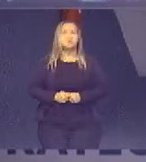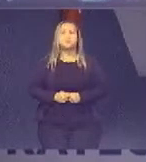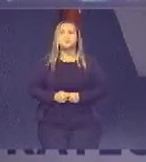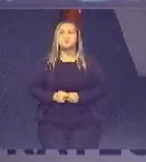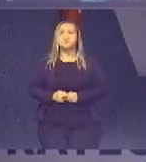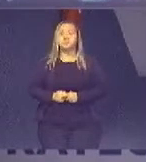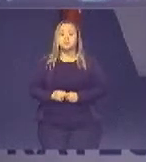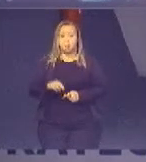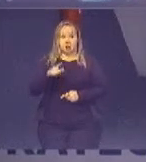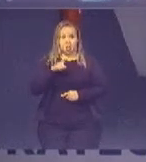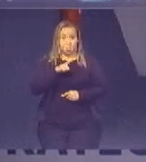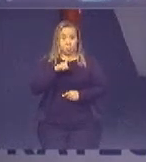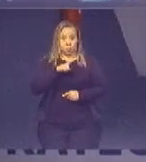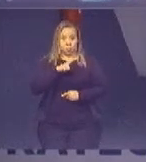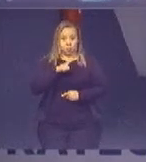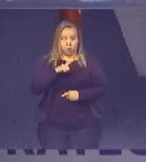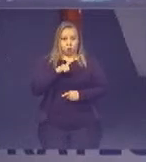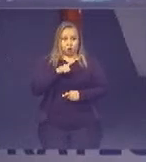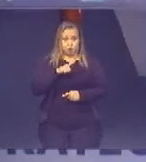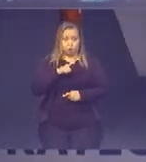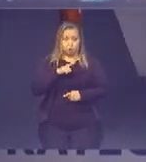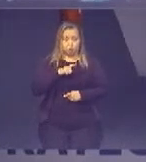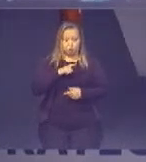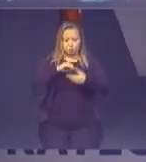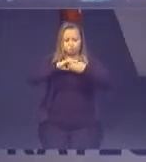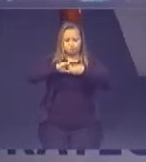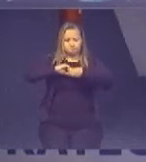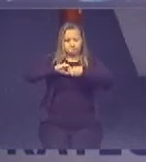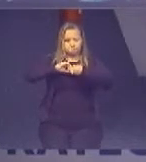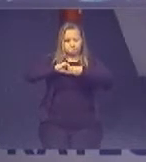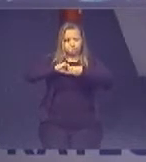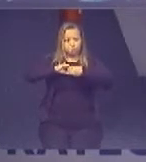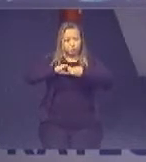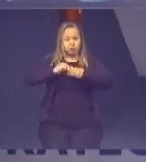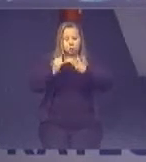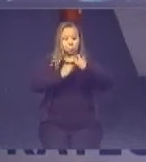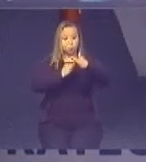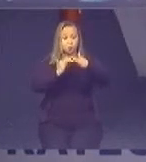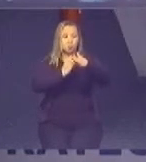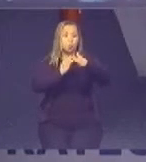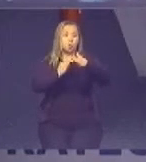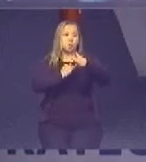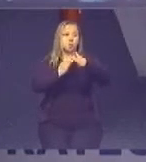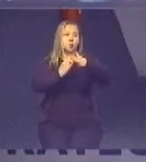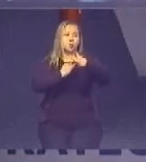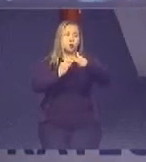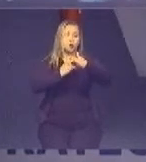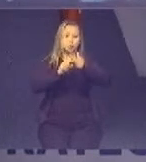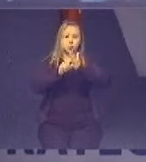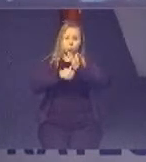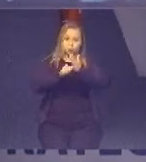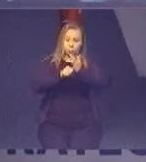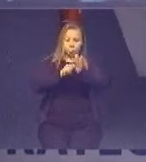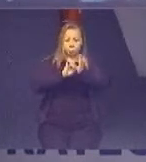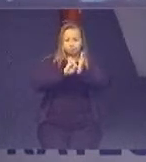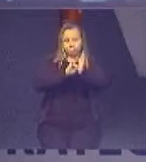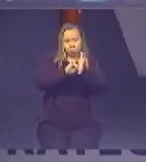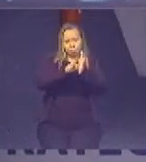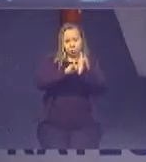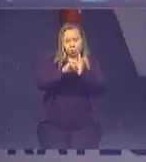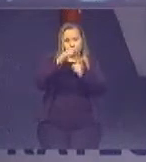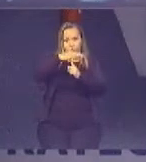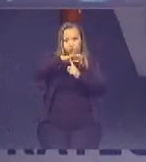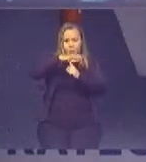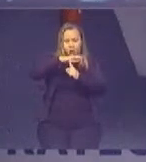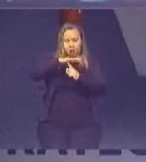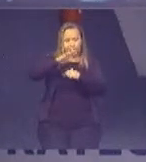Eu tenho uma parceria com o Instituto de Identificação do Paraná, isso há mais de